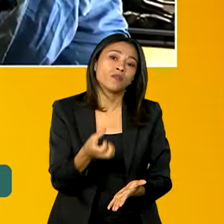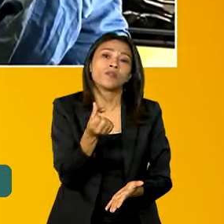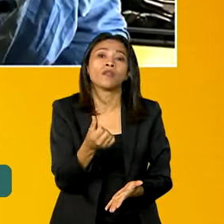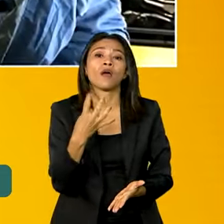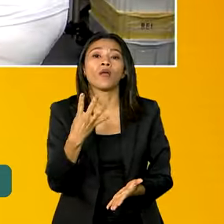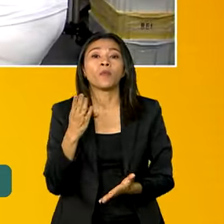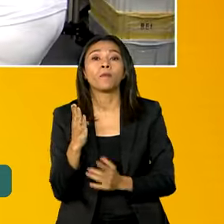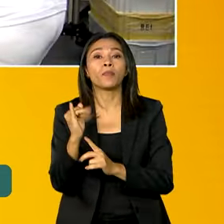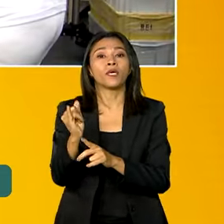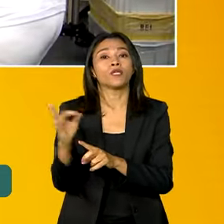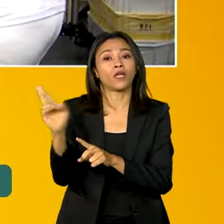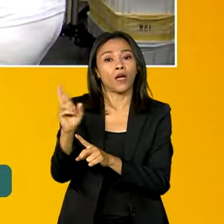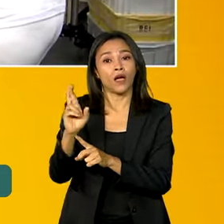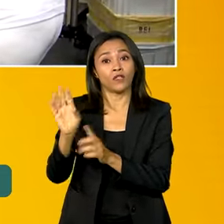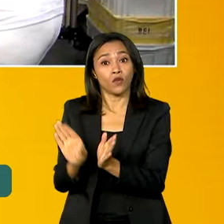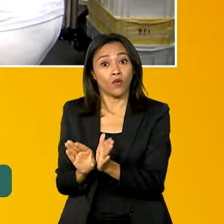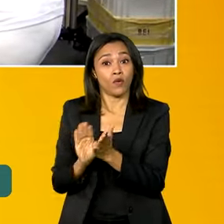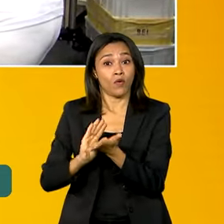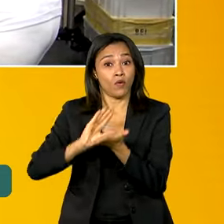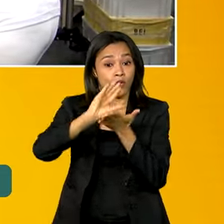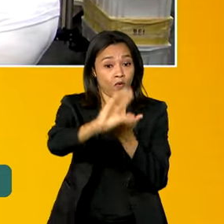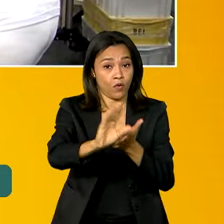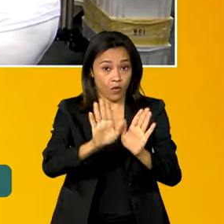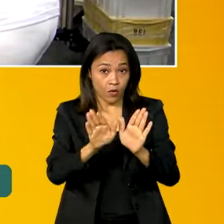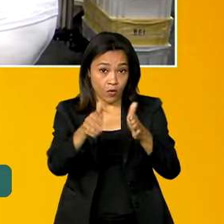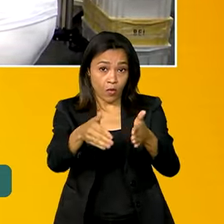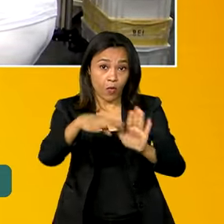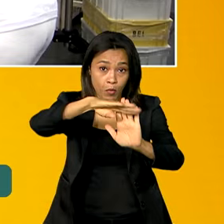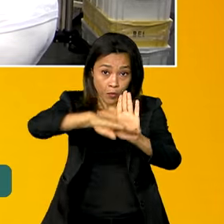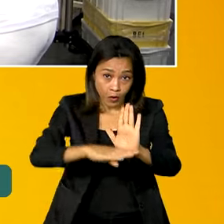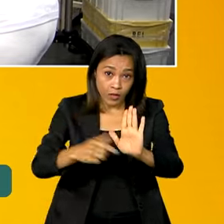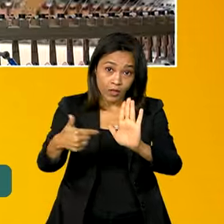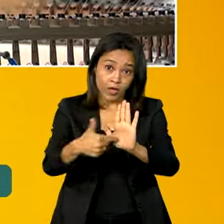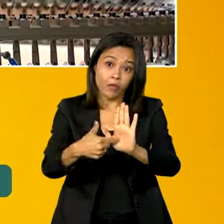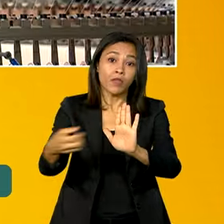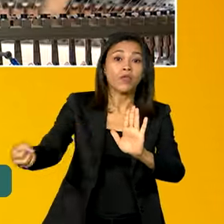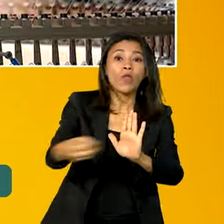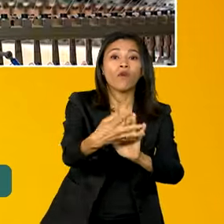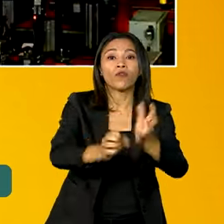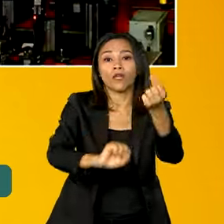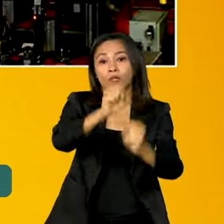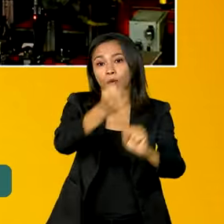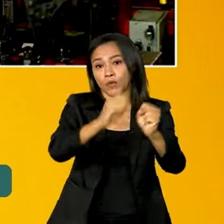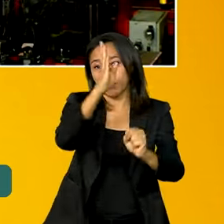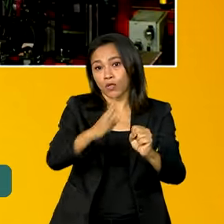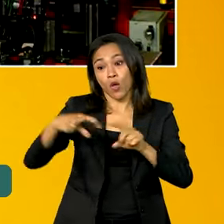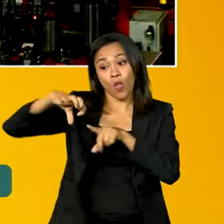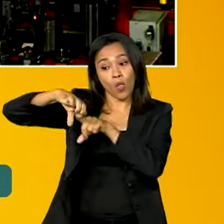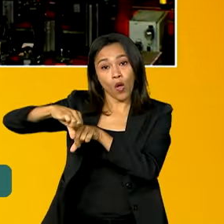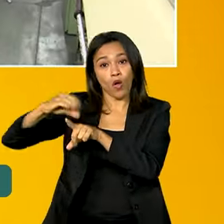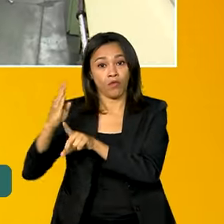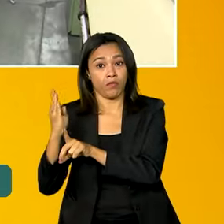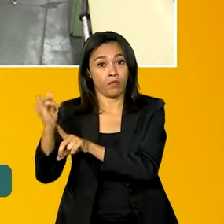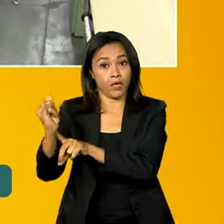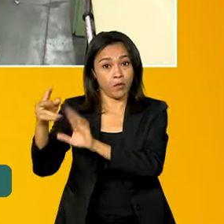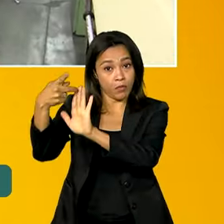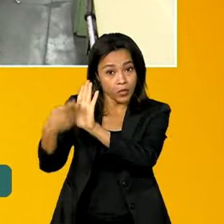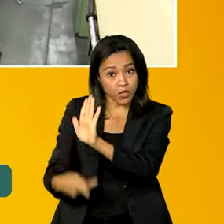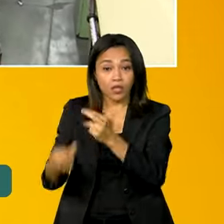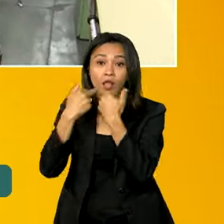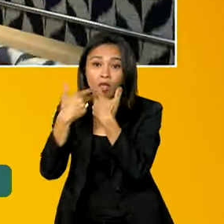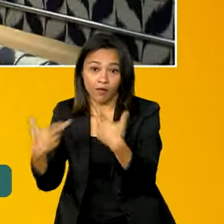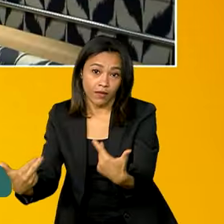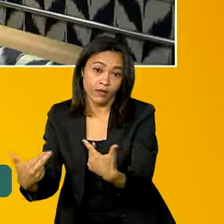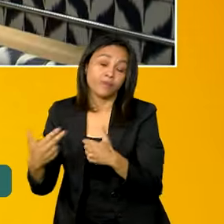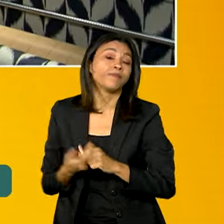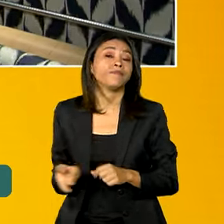de reais para o programa Nova Indústria Brasil, com 9 bilhões apenas para projetos de inovação.